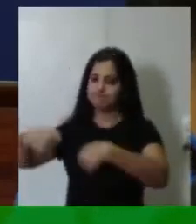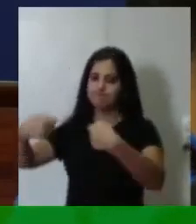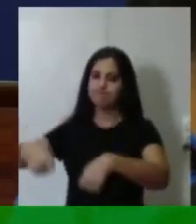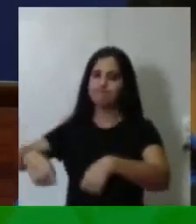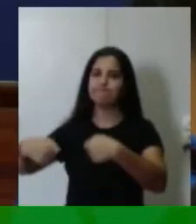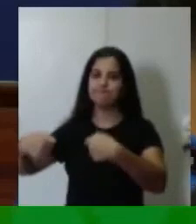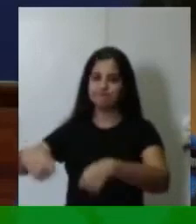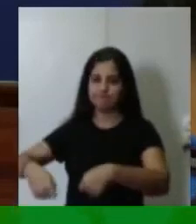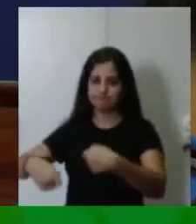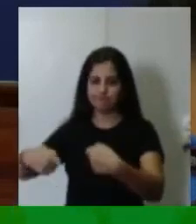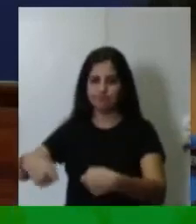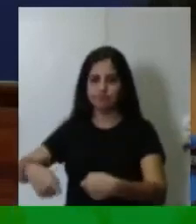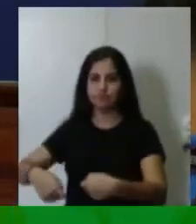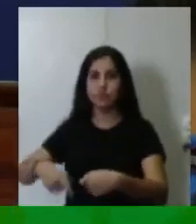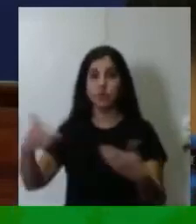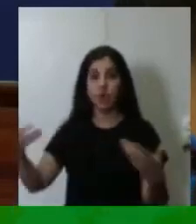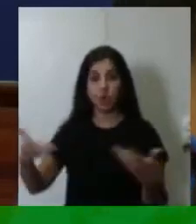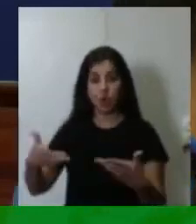neste momento.